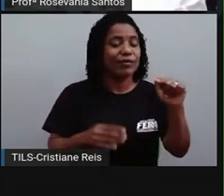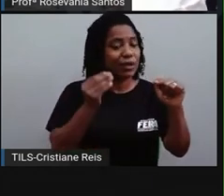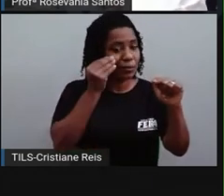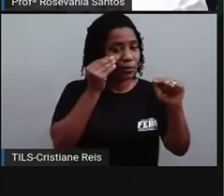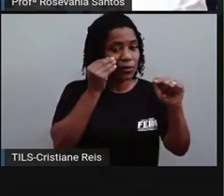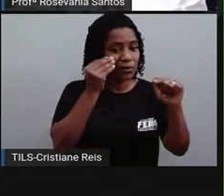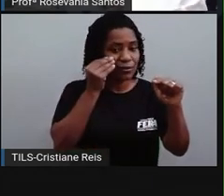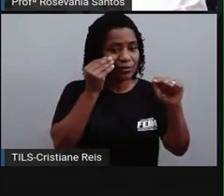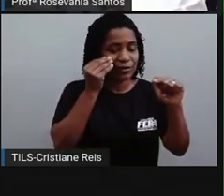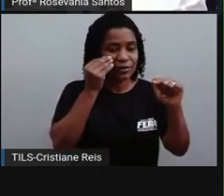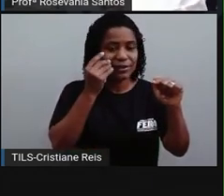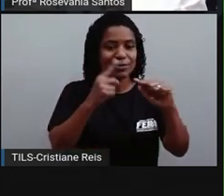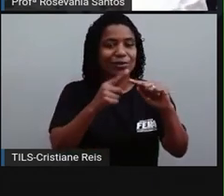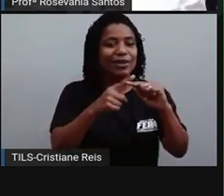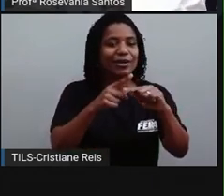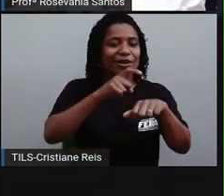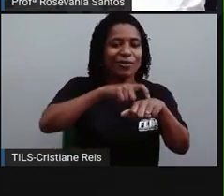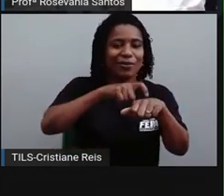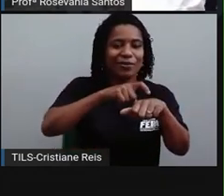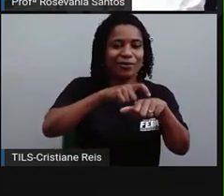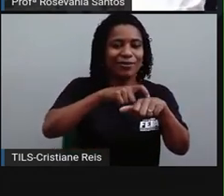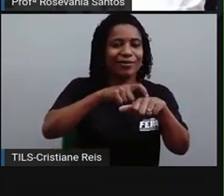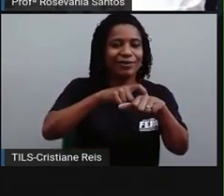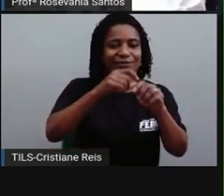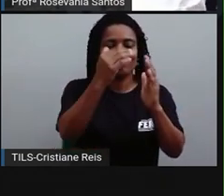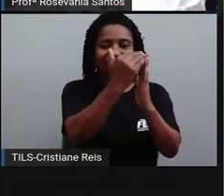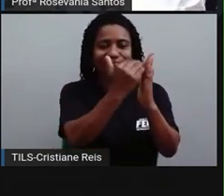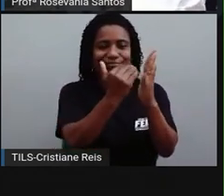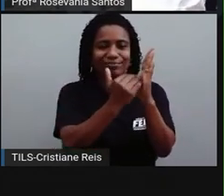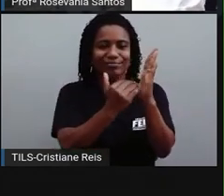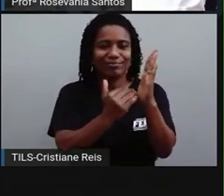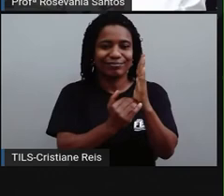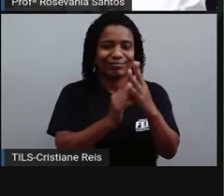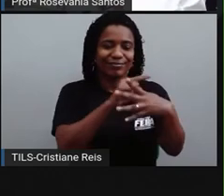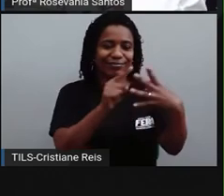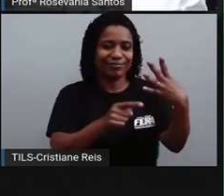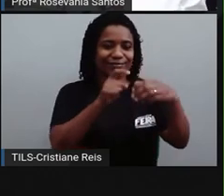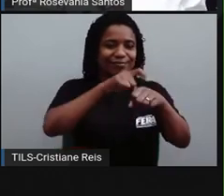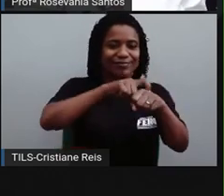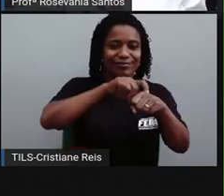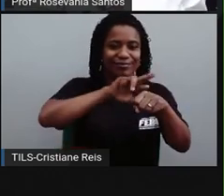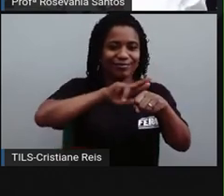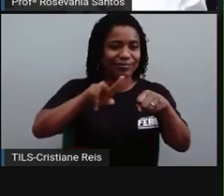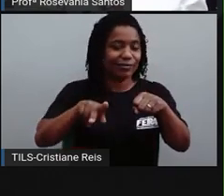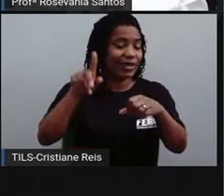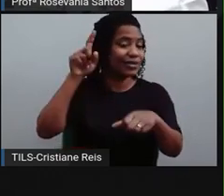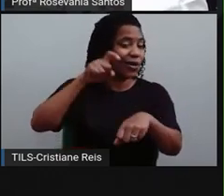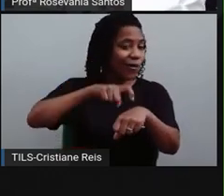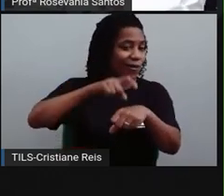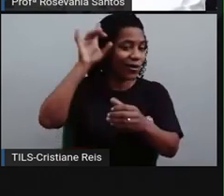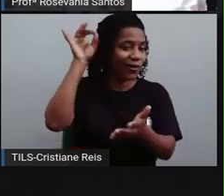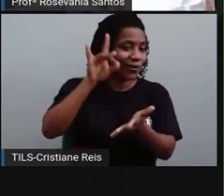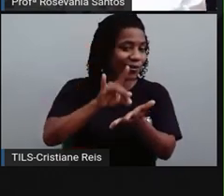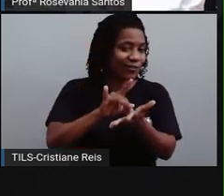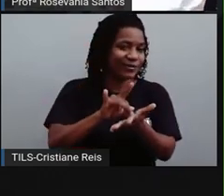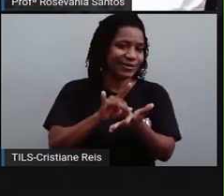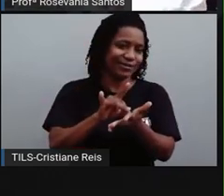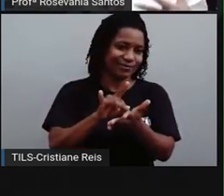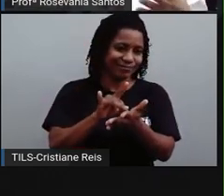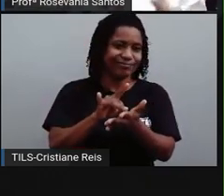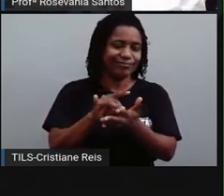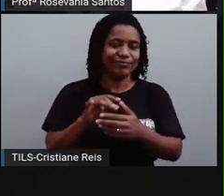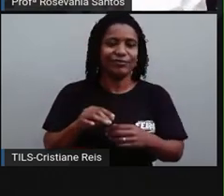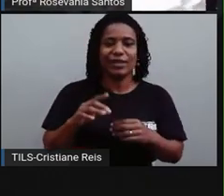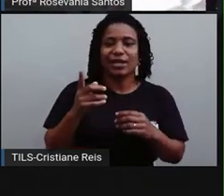justamente por essa distorção e porque quase tudo no Brasil a gente faz baseado na hora oficial. até uma prova de